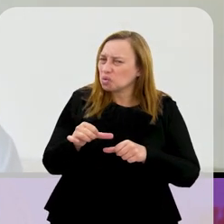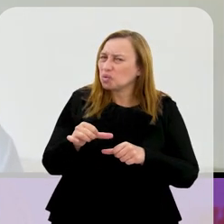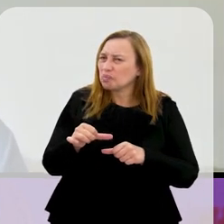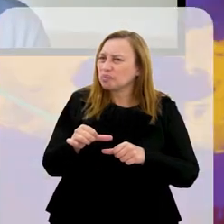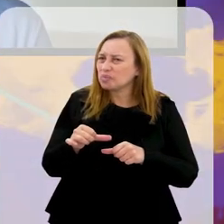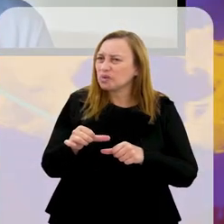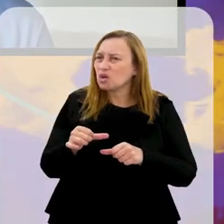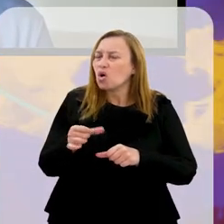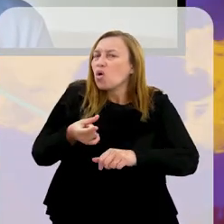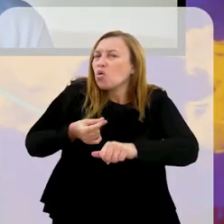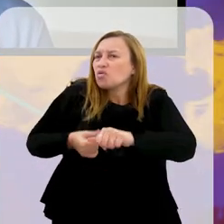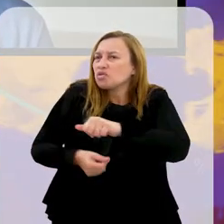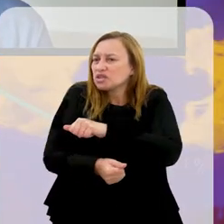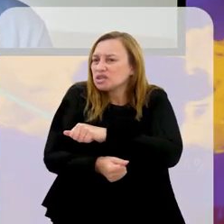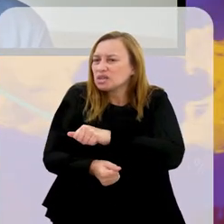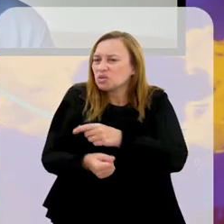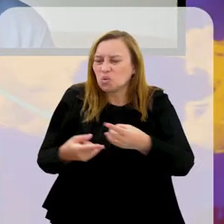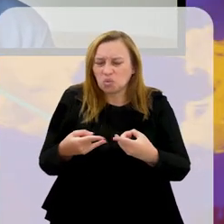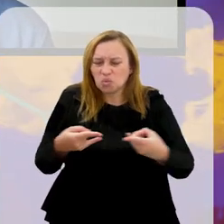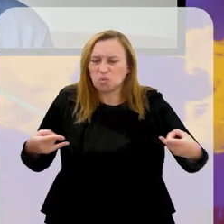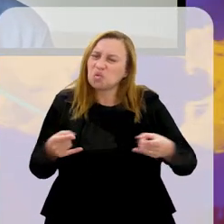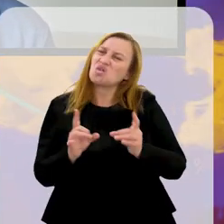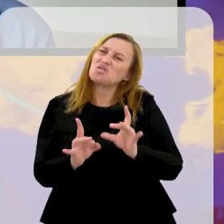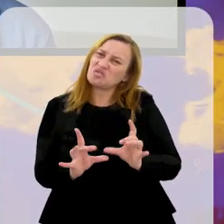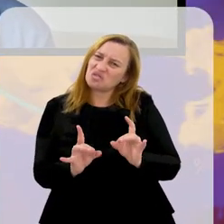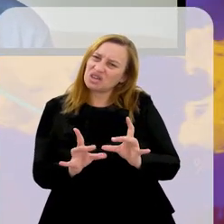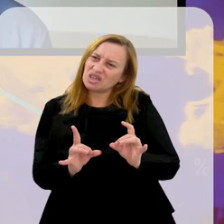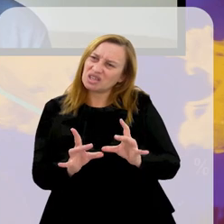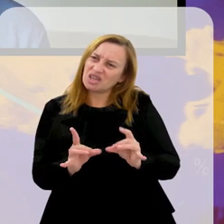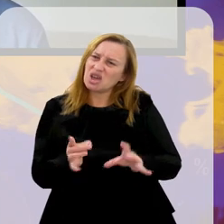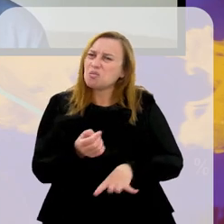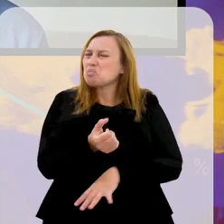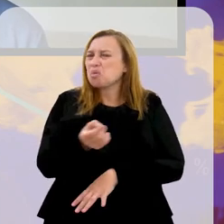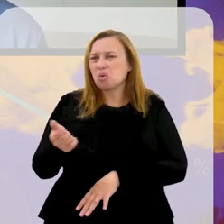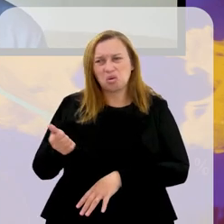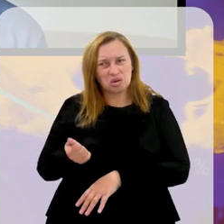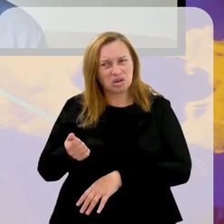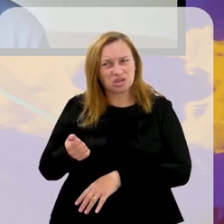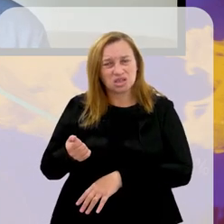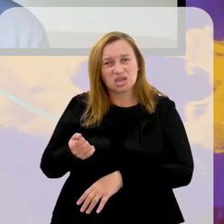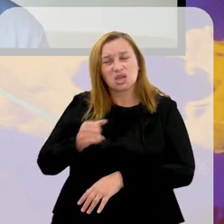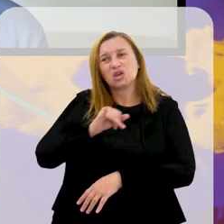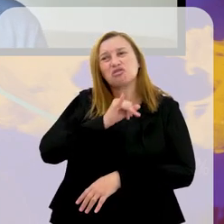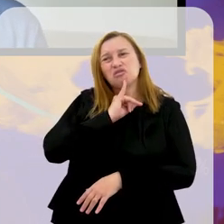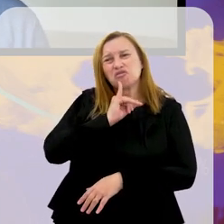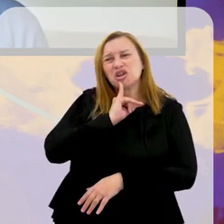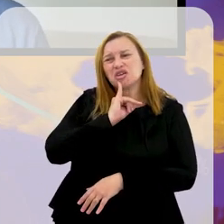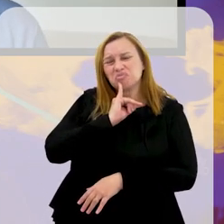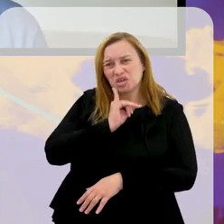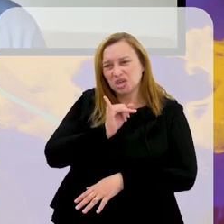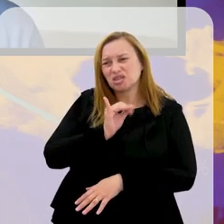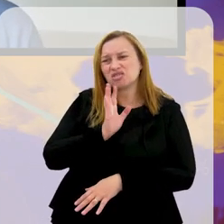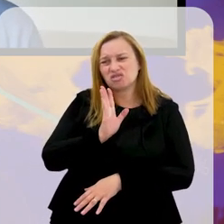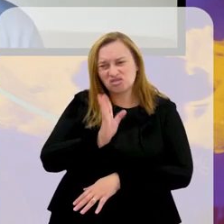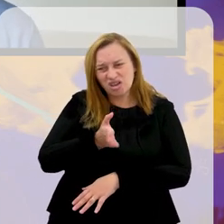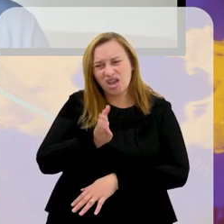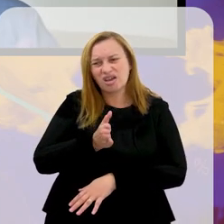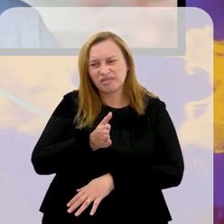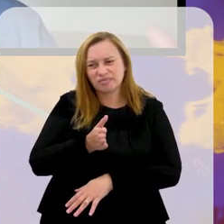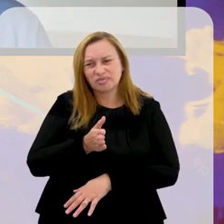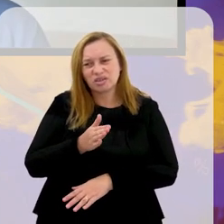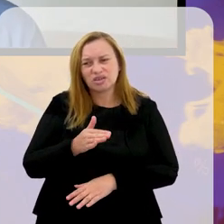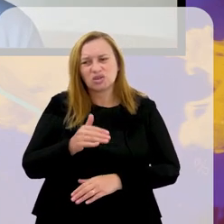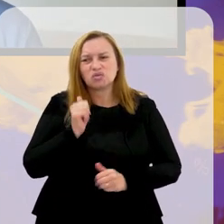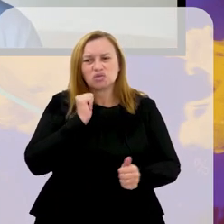principal financiador a bilheteria. Isso já é uma coisa infelizmente consagrada no nosso